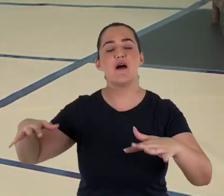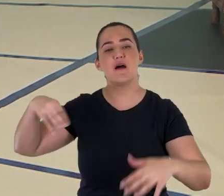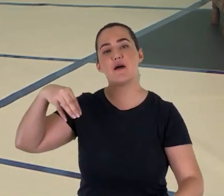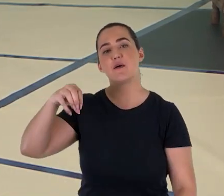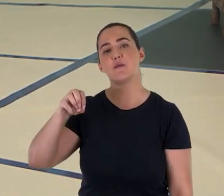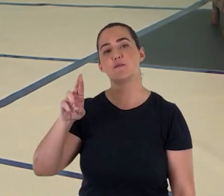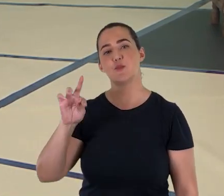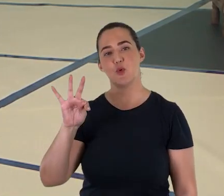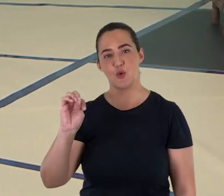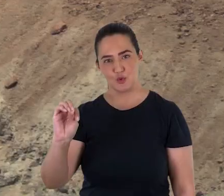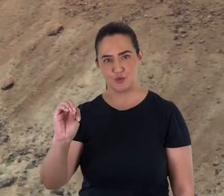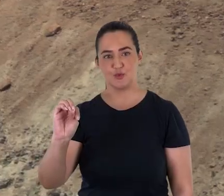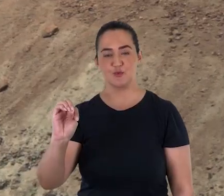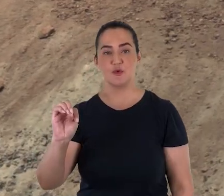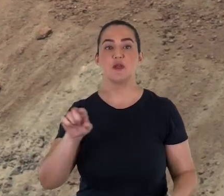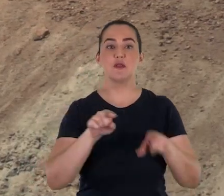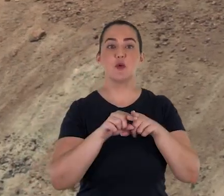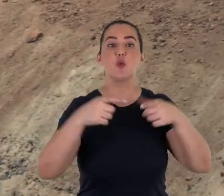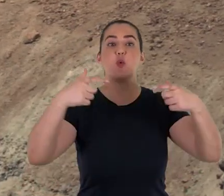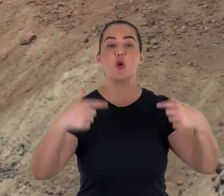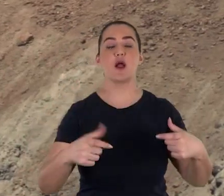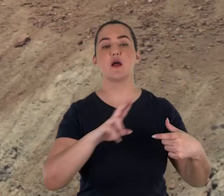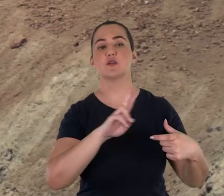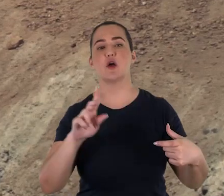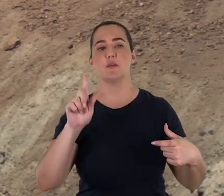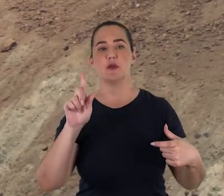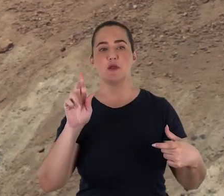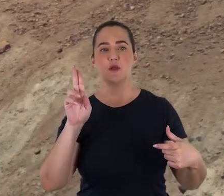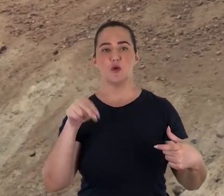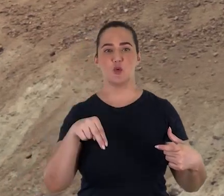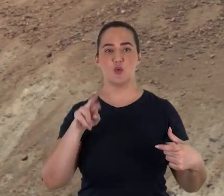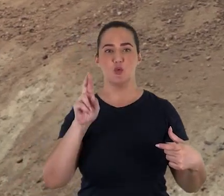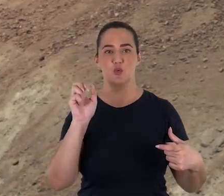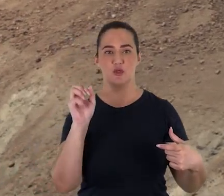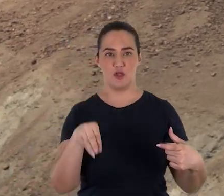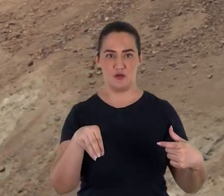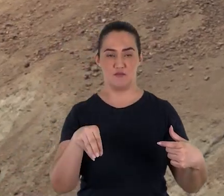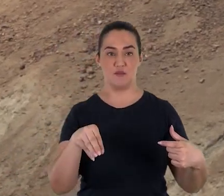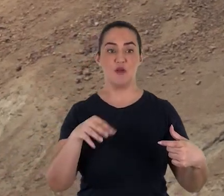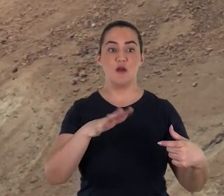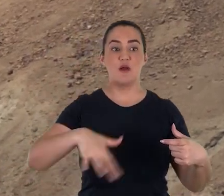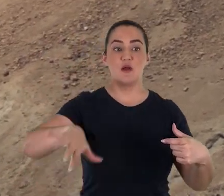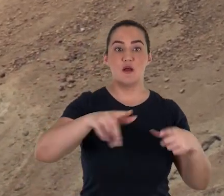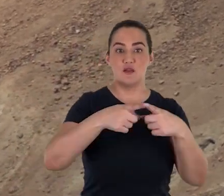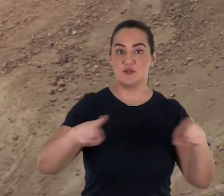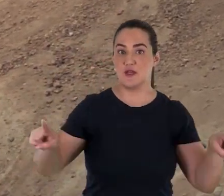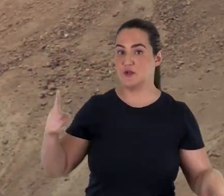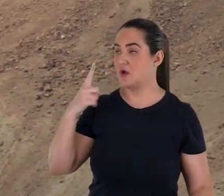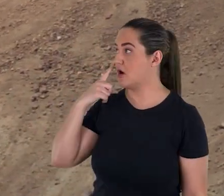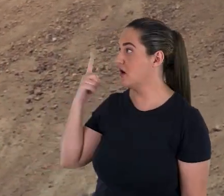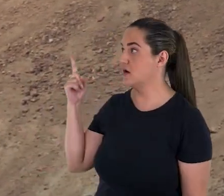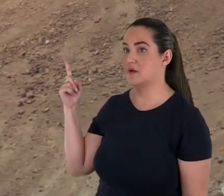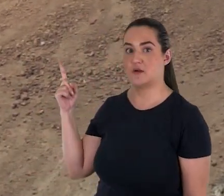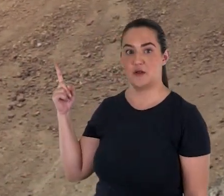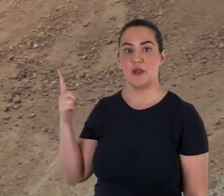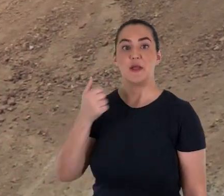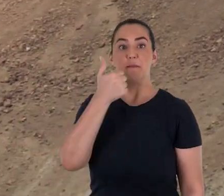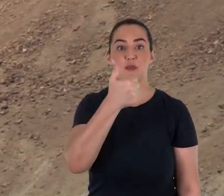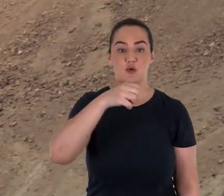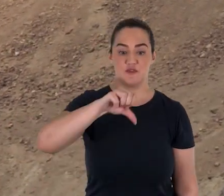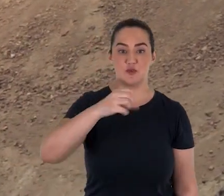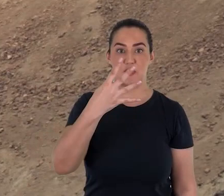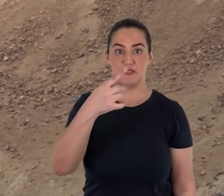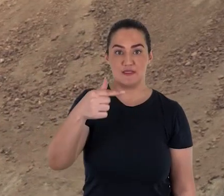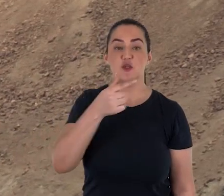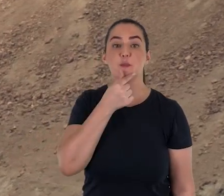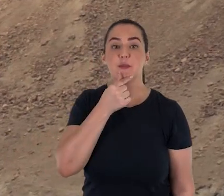os Textos de Qumran. Foi nesta região desértica, em pleno deserto da Judéia, que, 1947, um